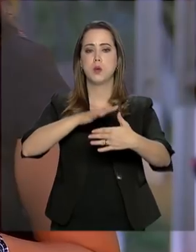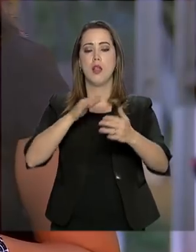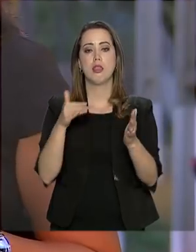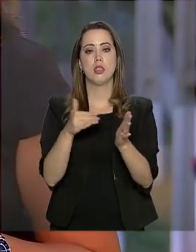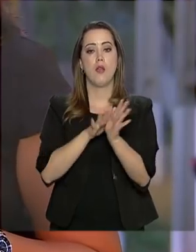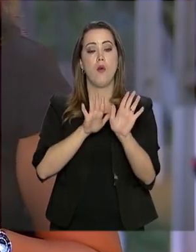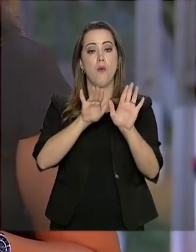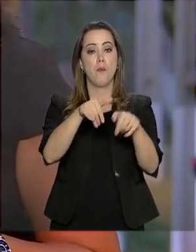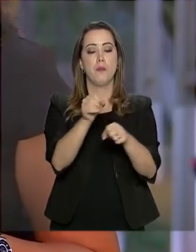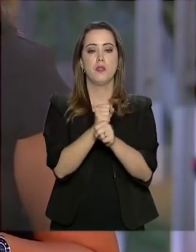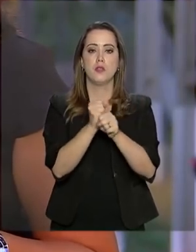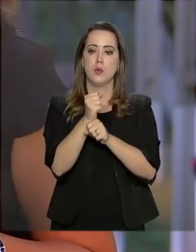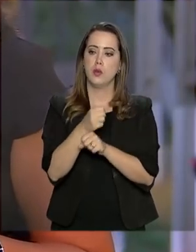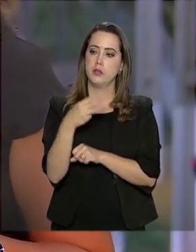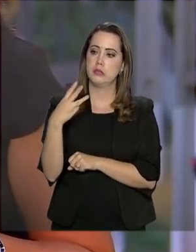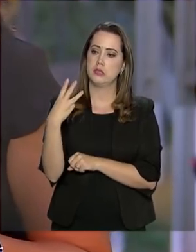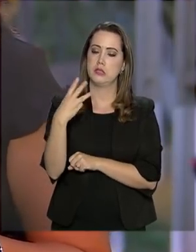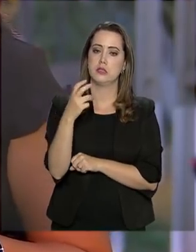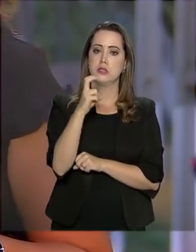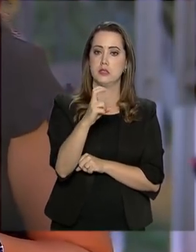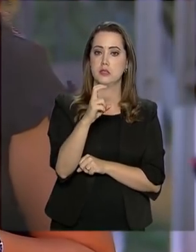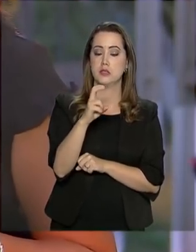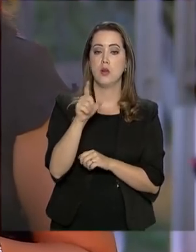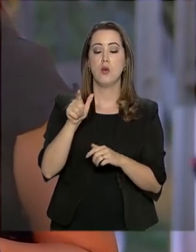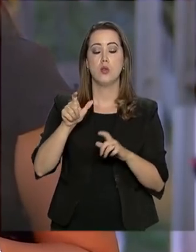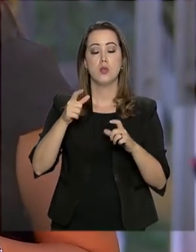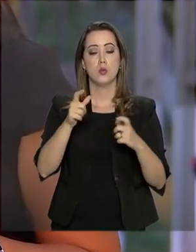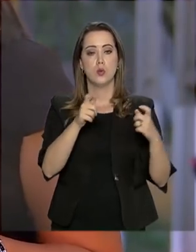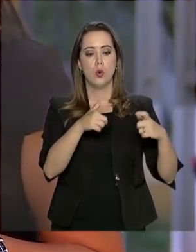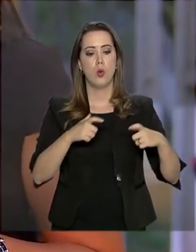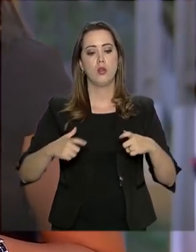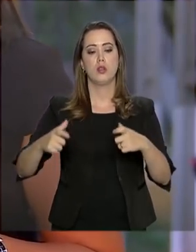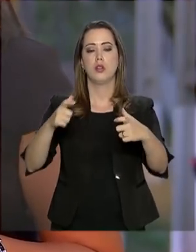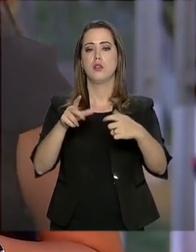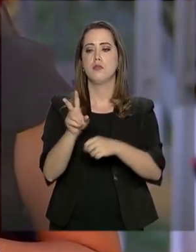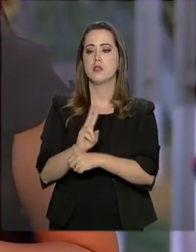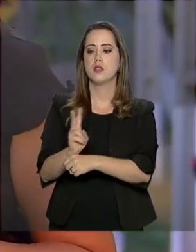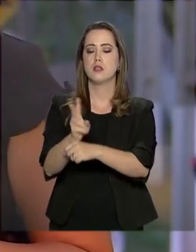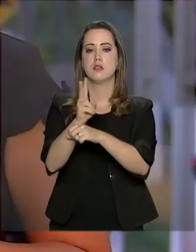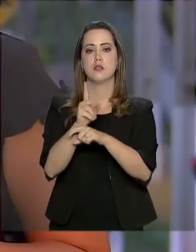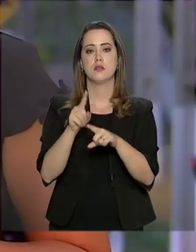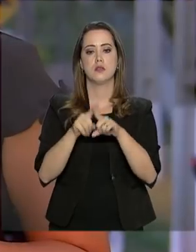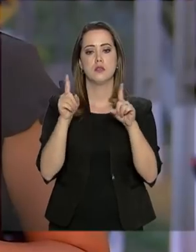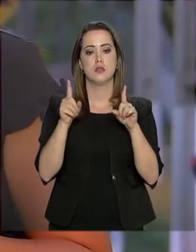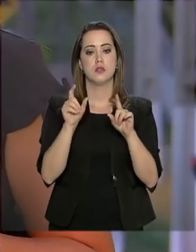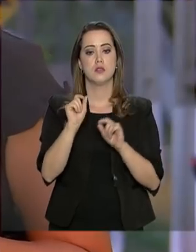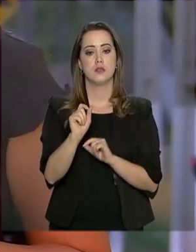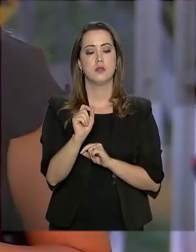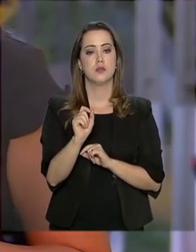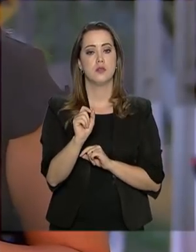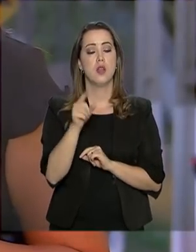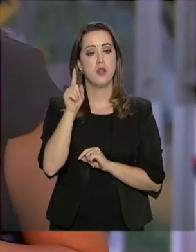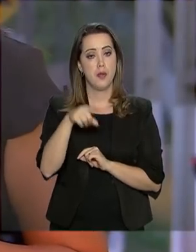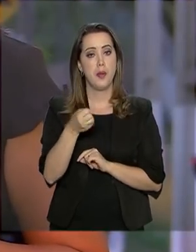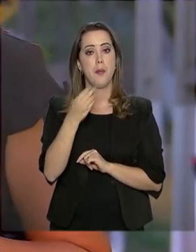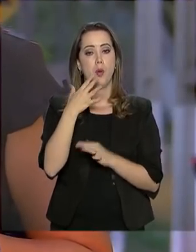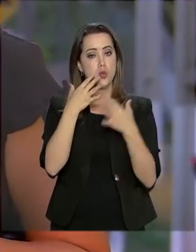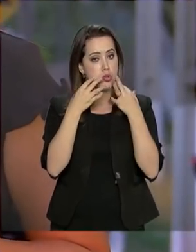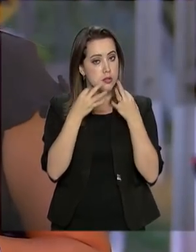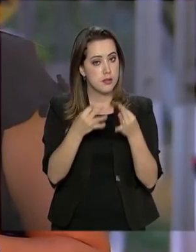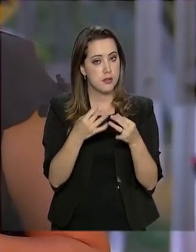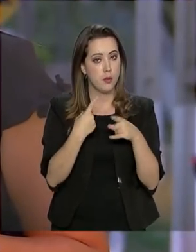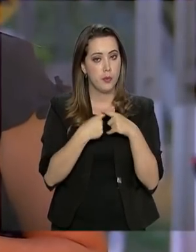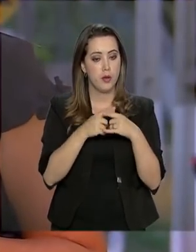335 barragens de usinas hidrelétricas sejam fiscalizadas. E olha, Alessandra, é bom a gente prestar atenção